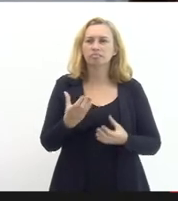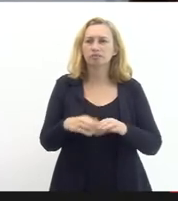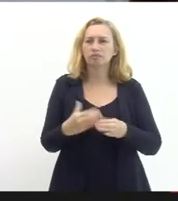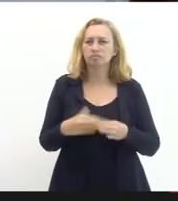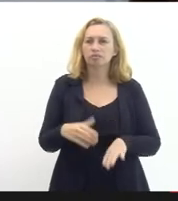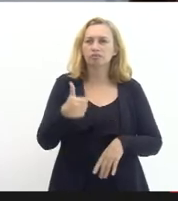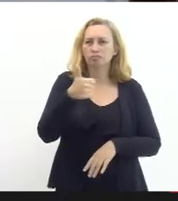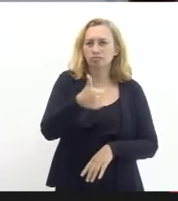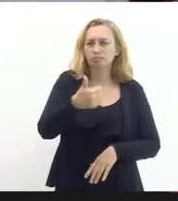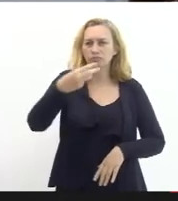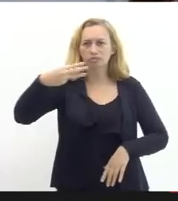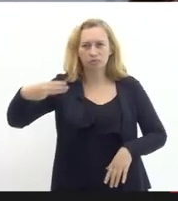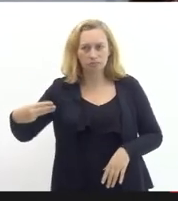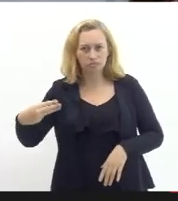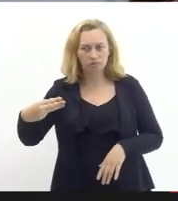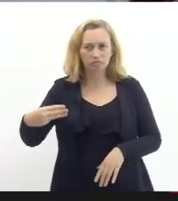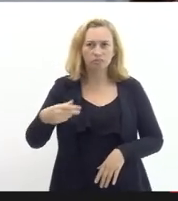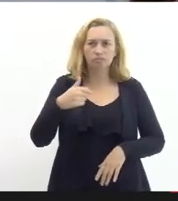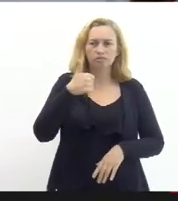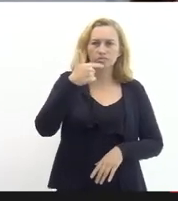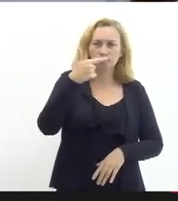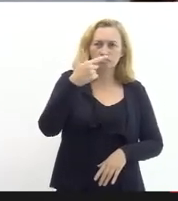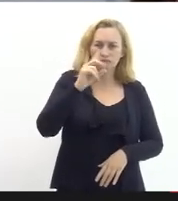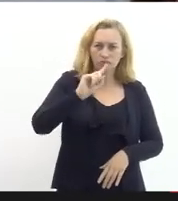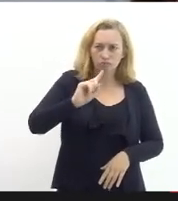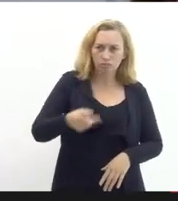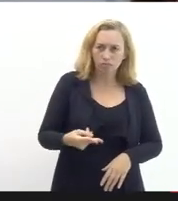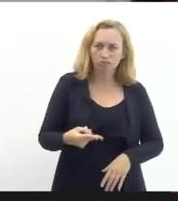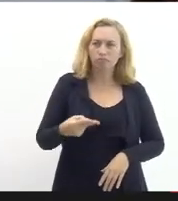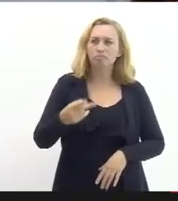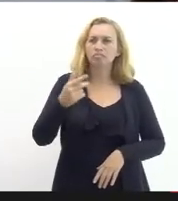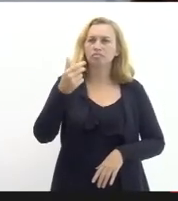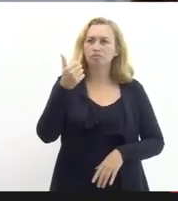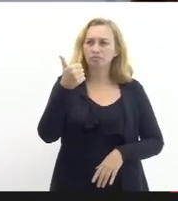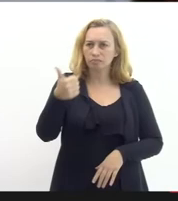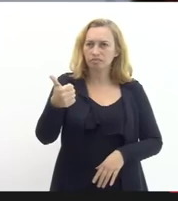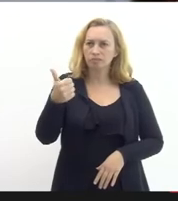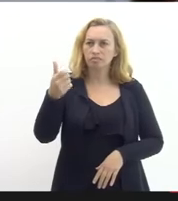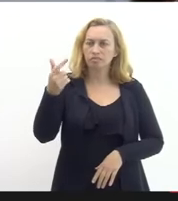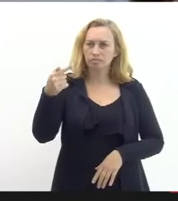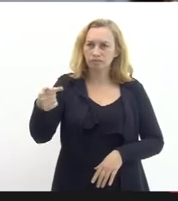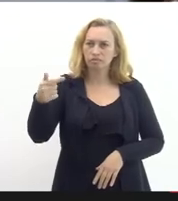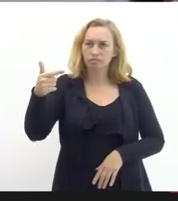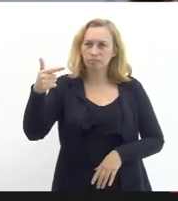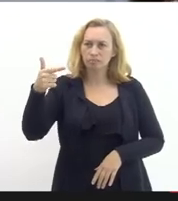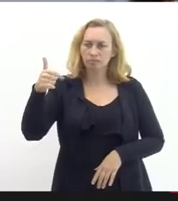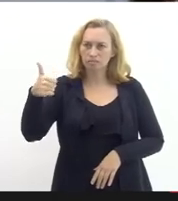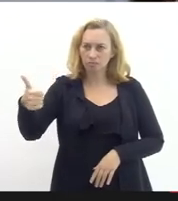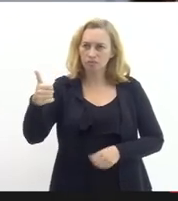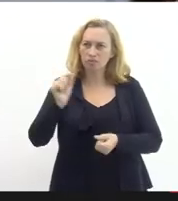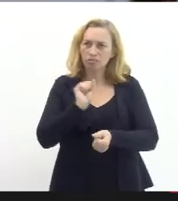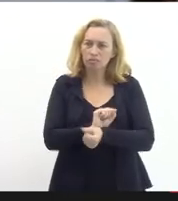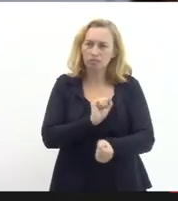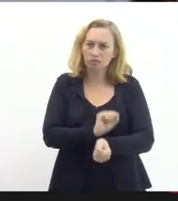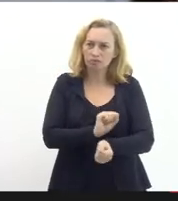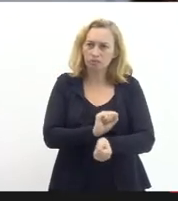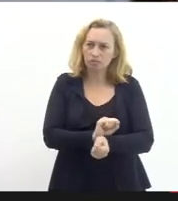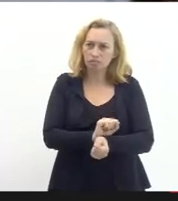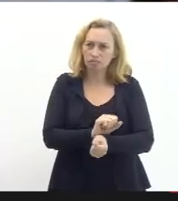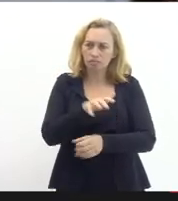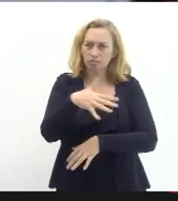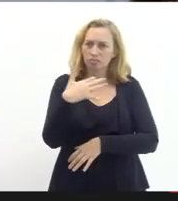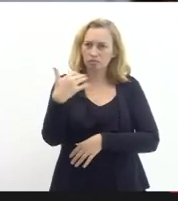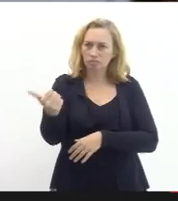2013 2.171 ainda no cadastro de reserva e do concurso de 2014 9